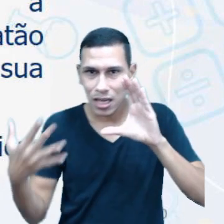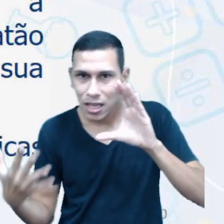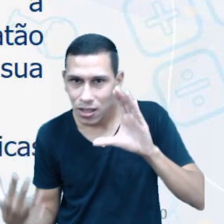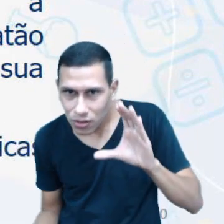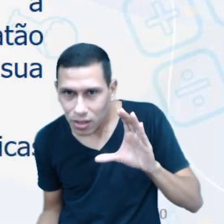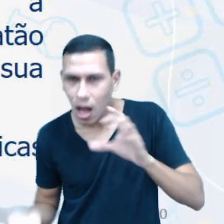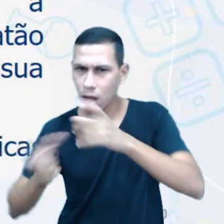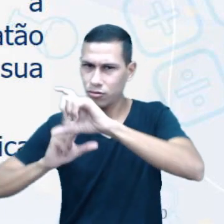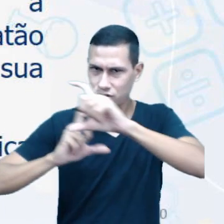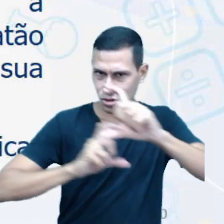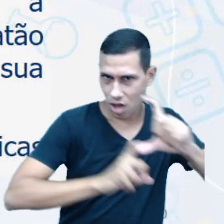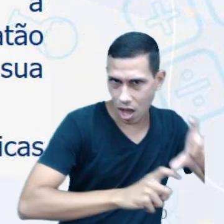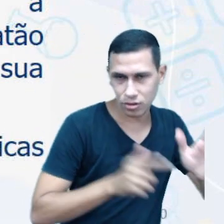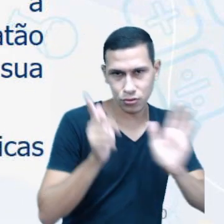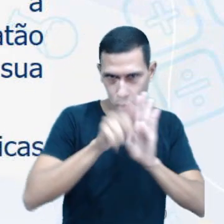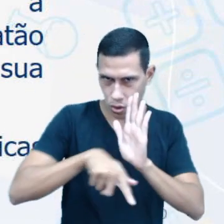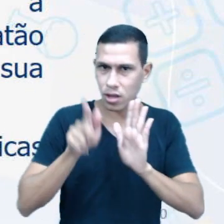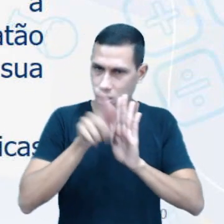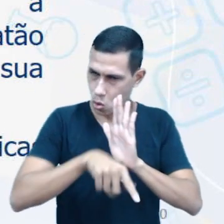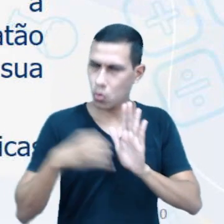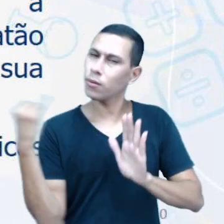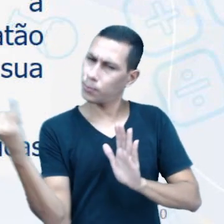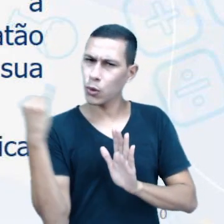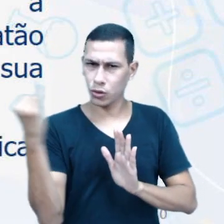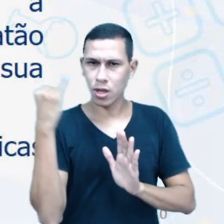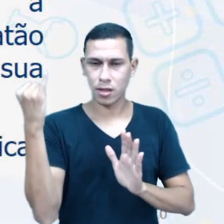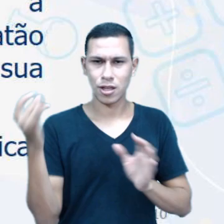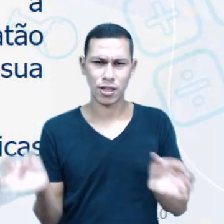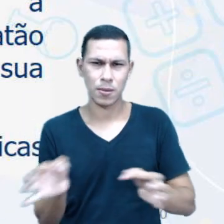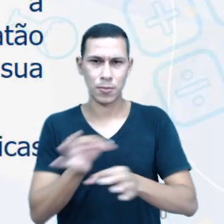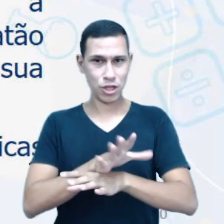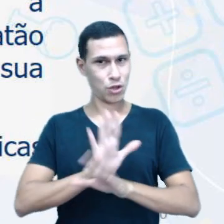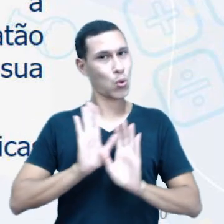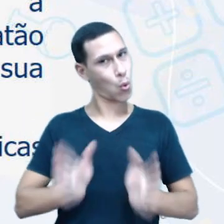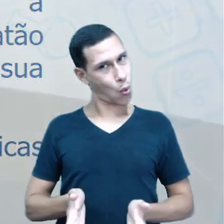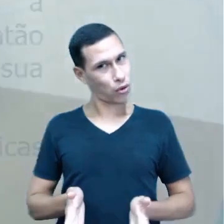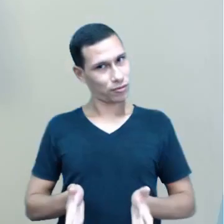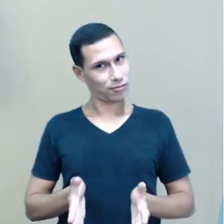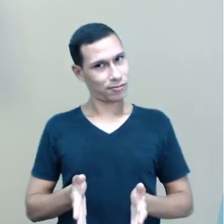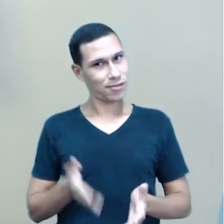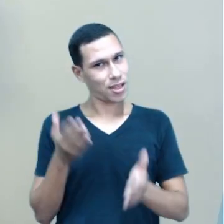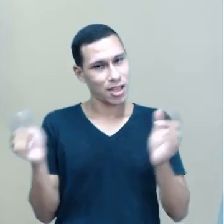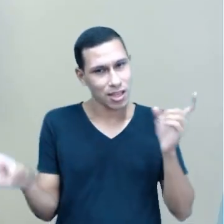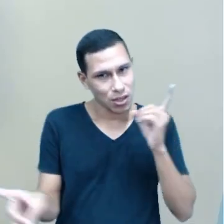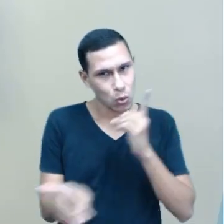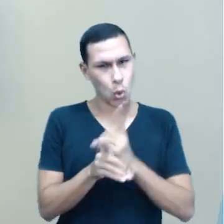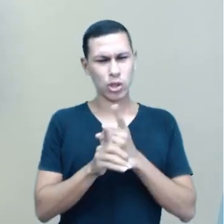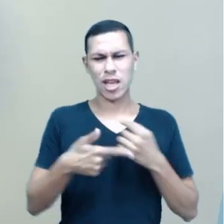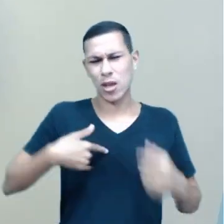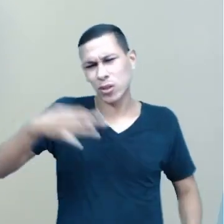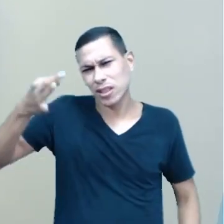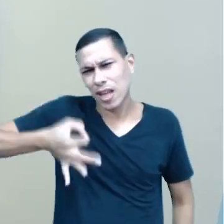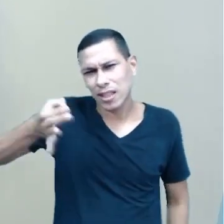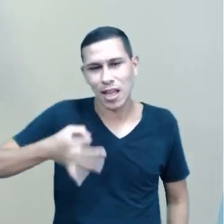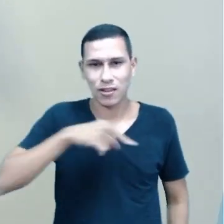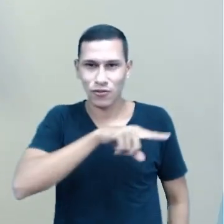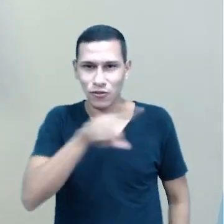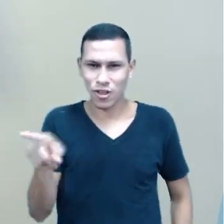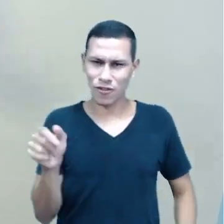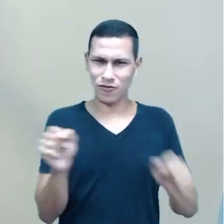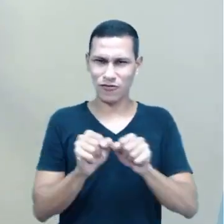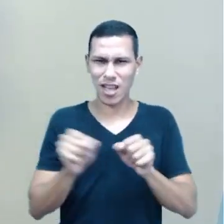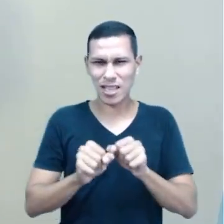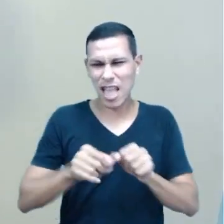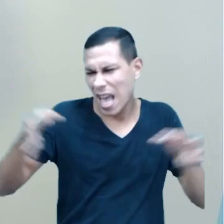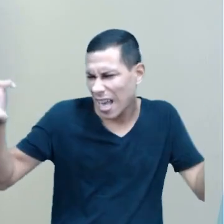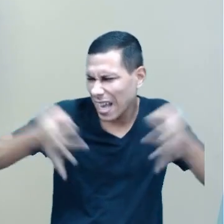gênero charge, que nós estamos concluindo hoje nesse encontro. Tenho certeza que vocês vão fazer uma